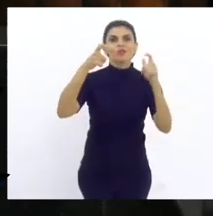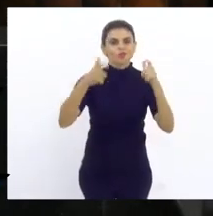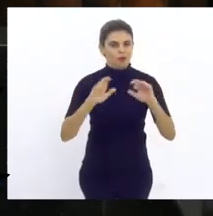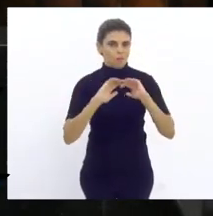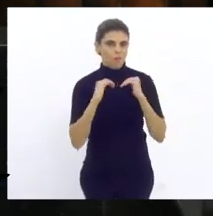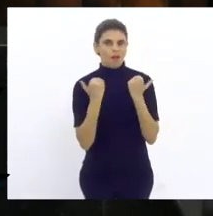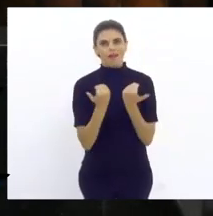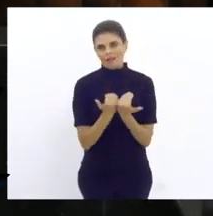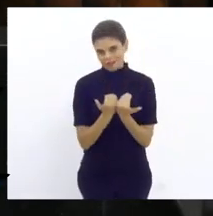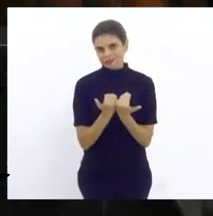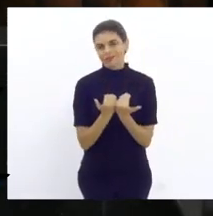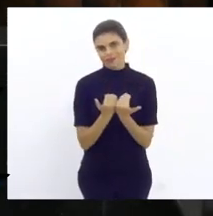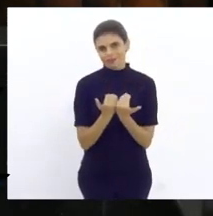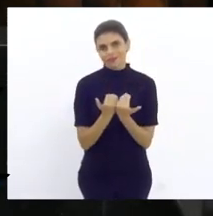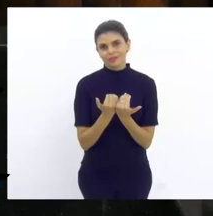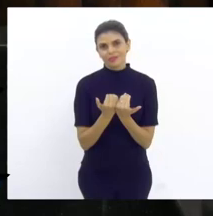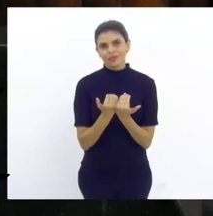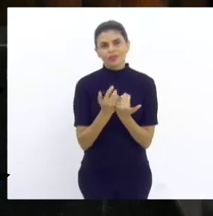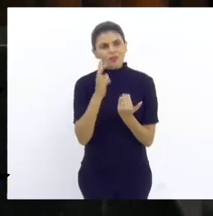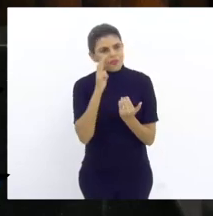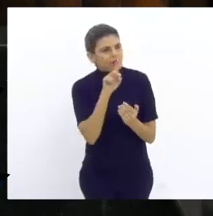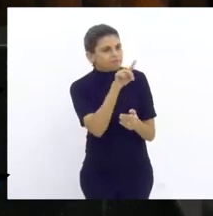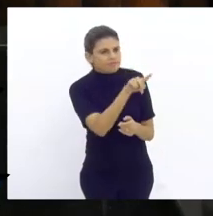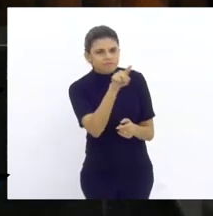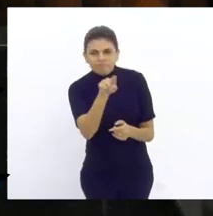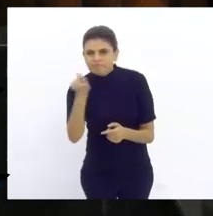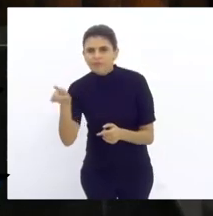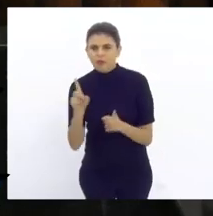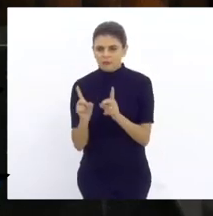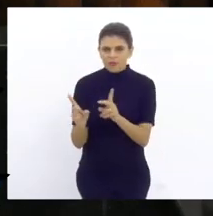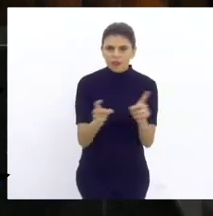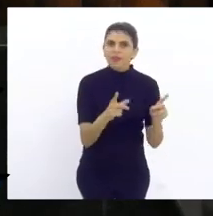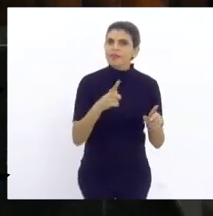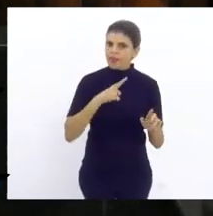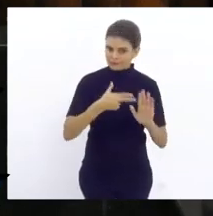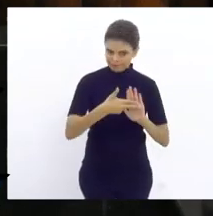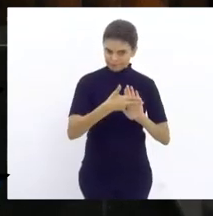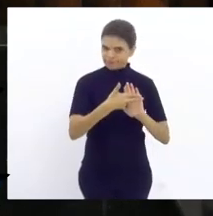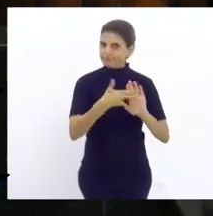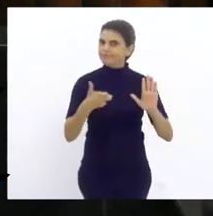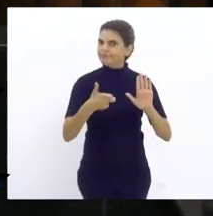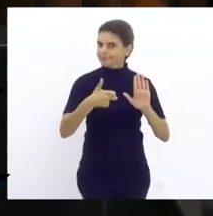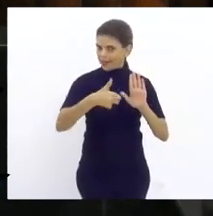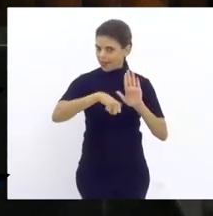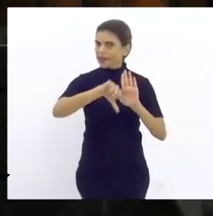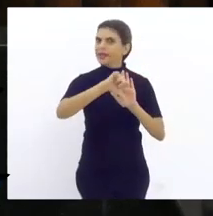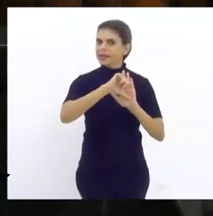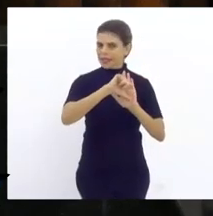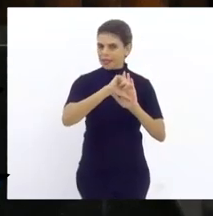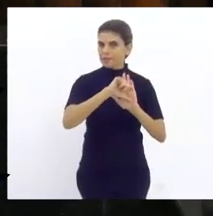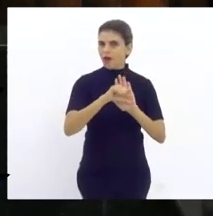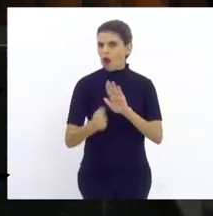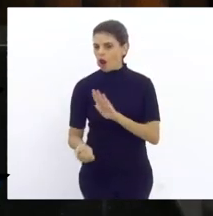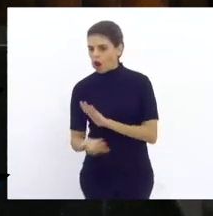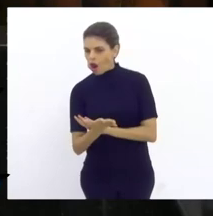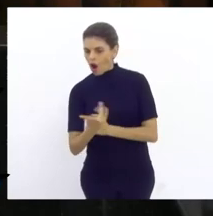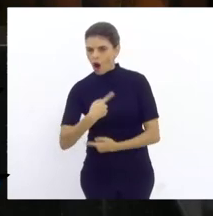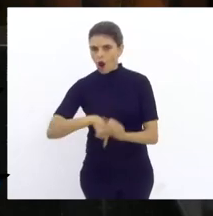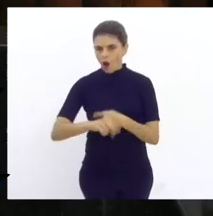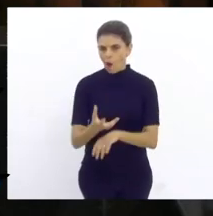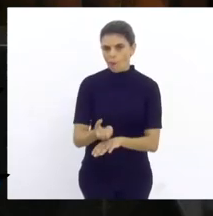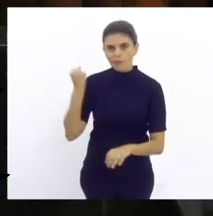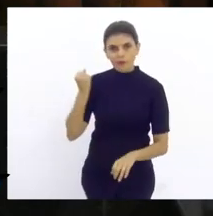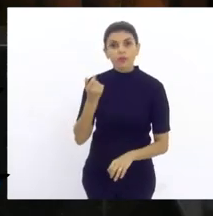até a todos esses comércios, e nós verificamos também crimes de sonegação. Cobramos a eles,